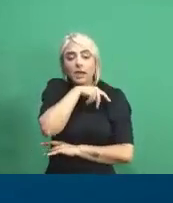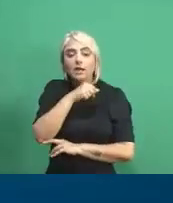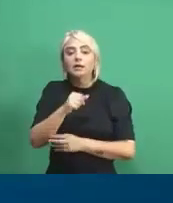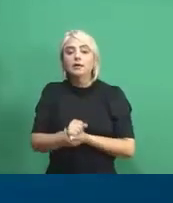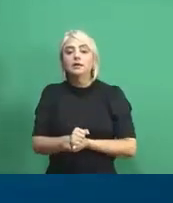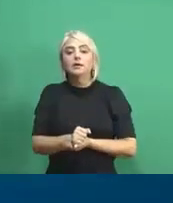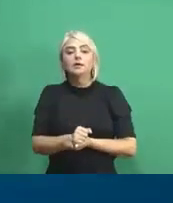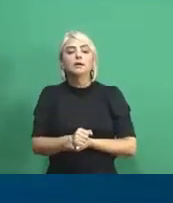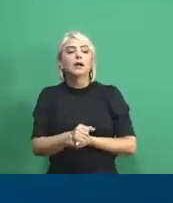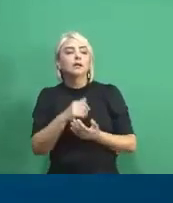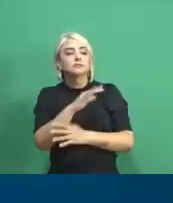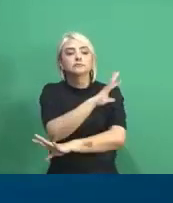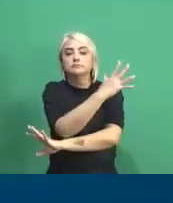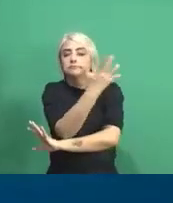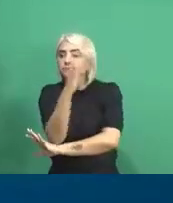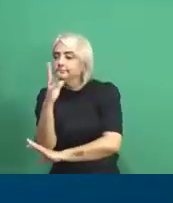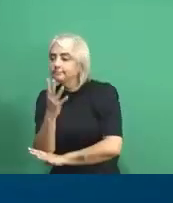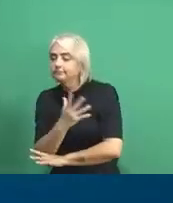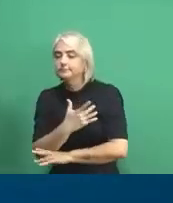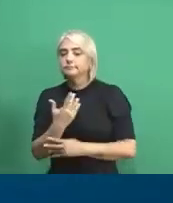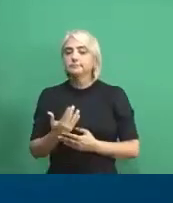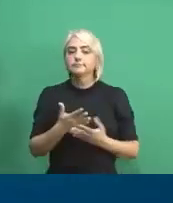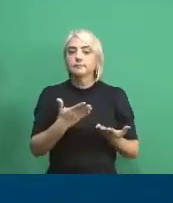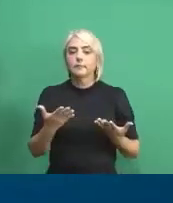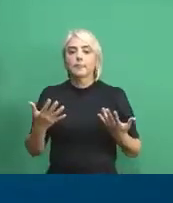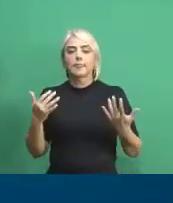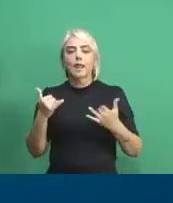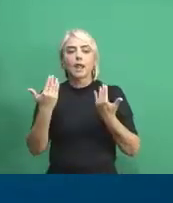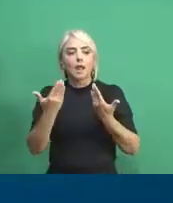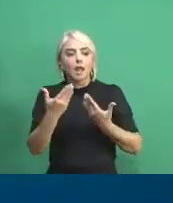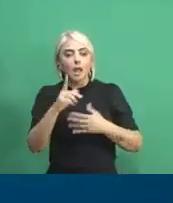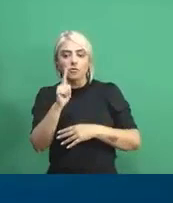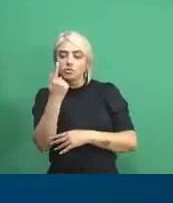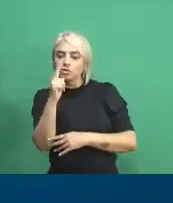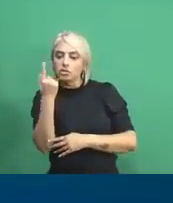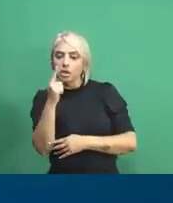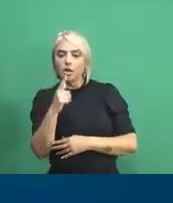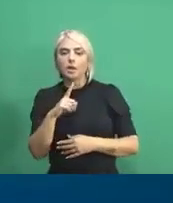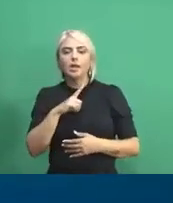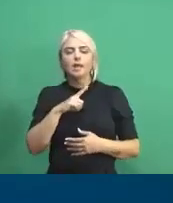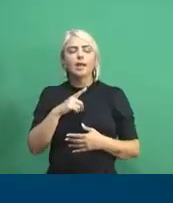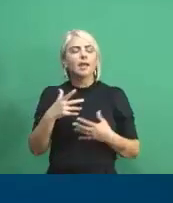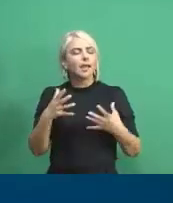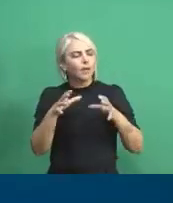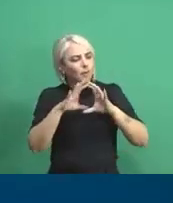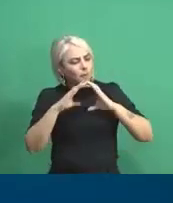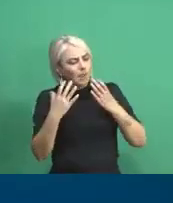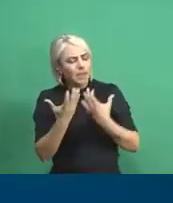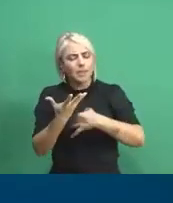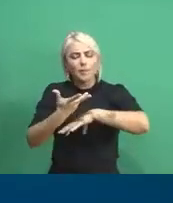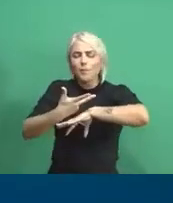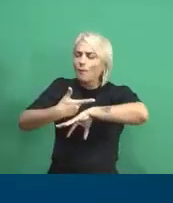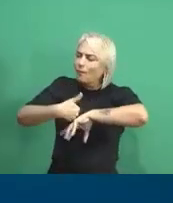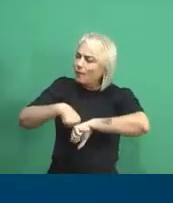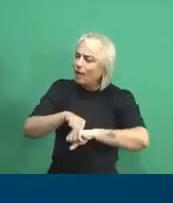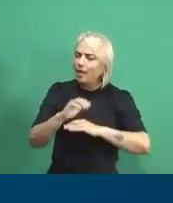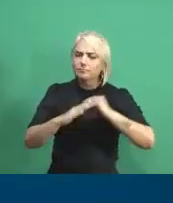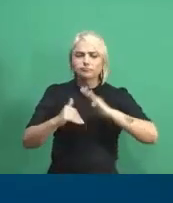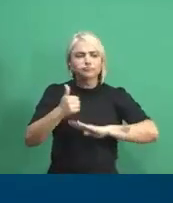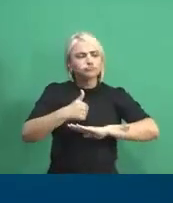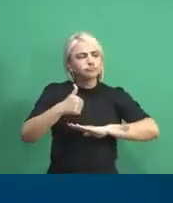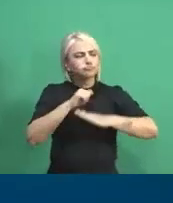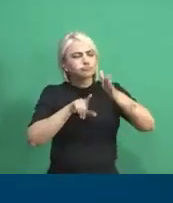de flora, e a parte de vante, de oprocessamento. Então, realmente, é uma equipe multidiversa, de várias